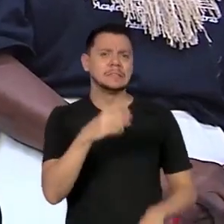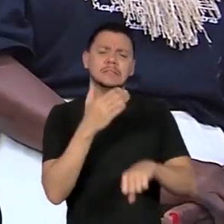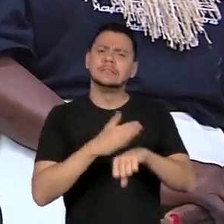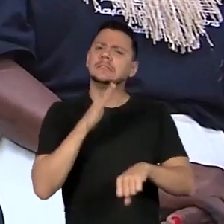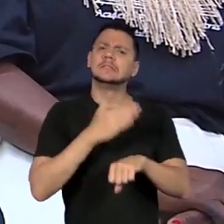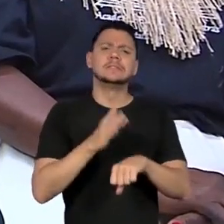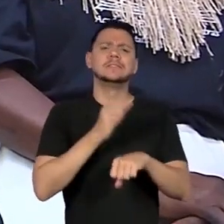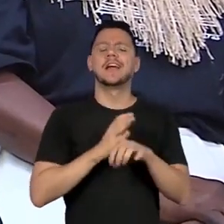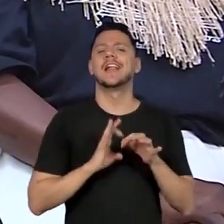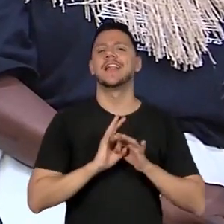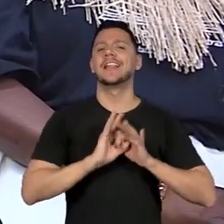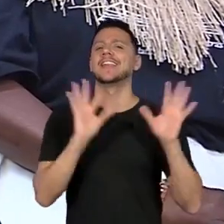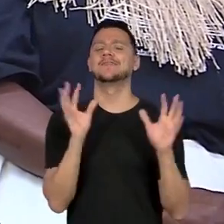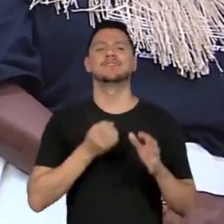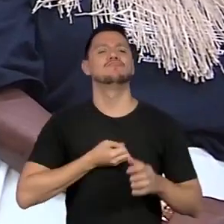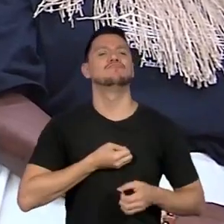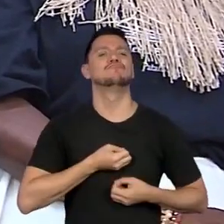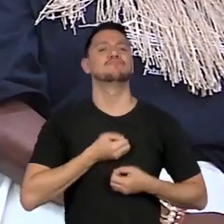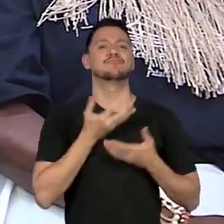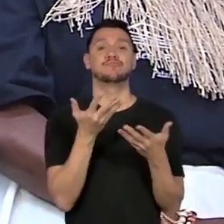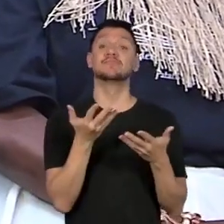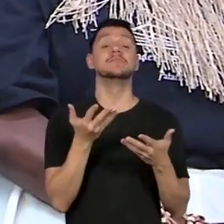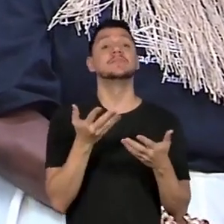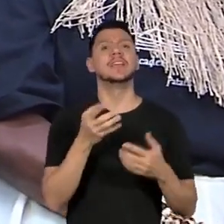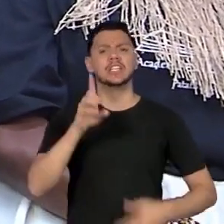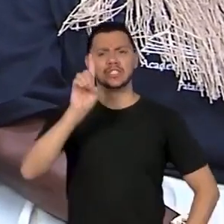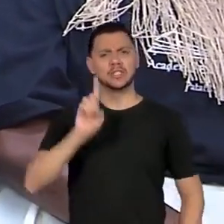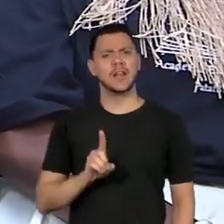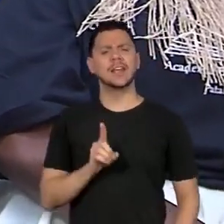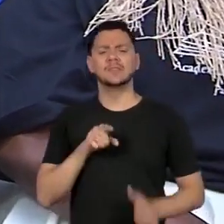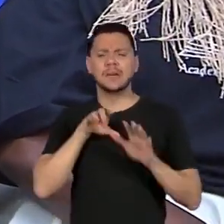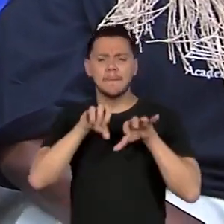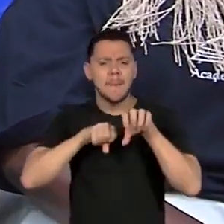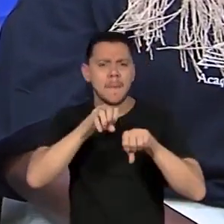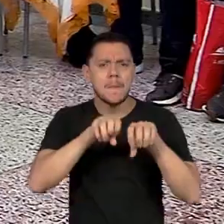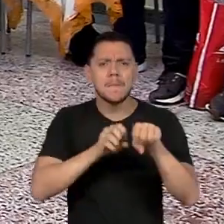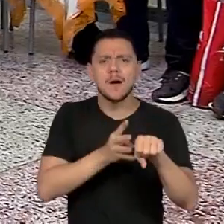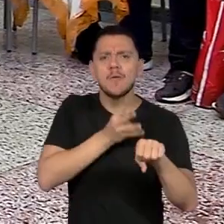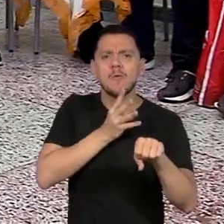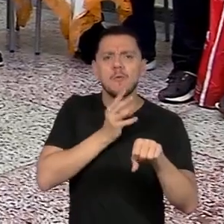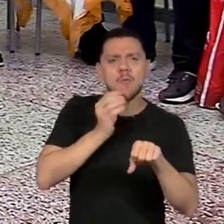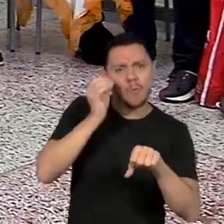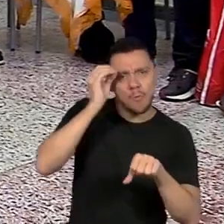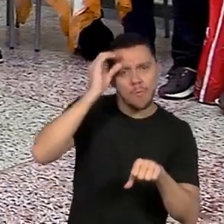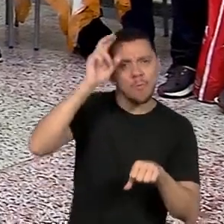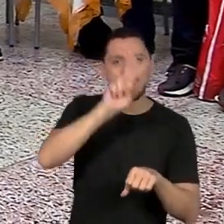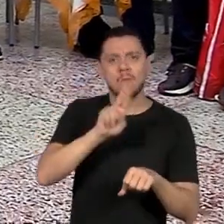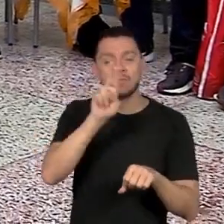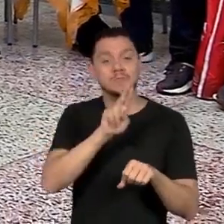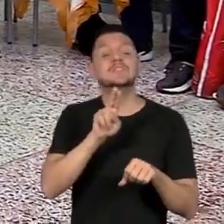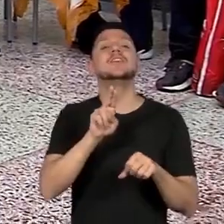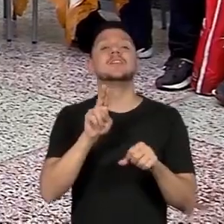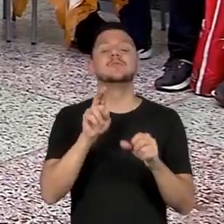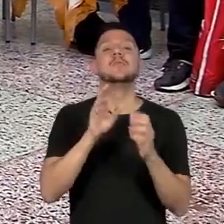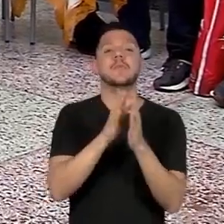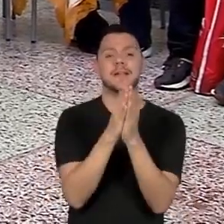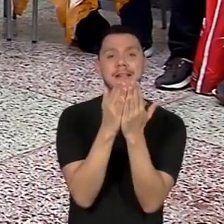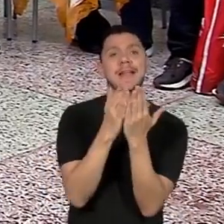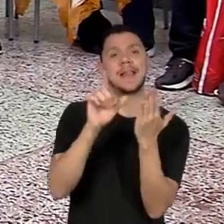e o direito ao conhecimento por meio da literatura e do teatro. O AEL serve para a gente